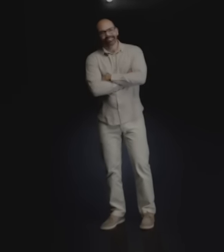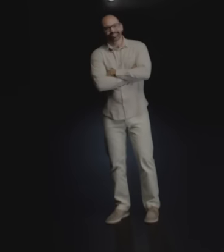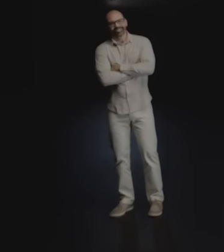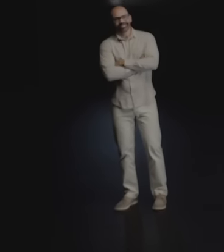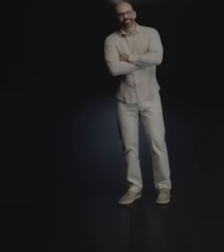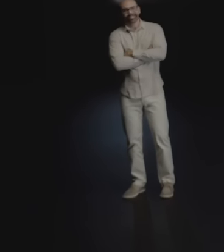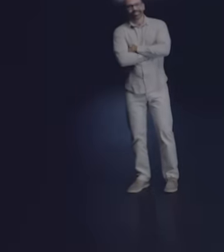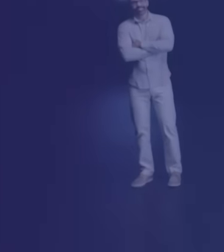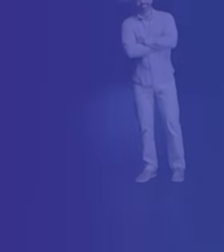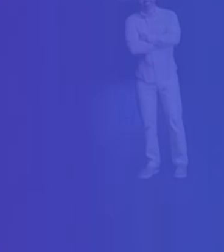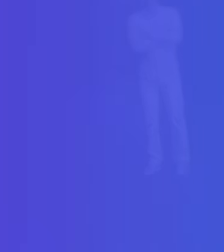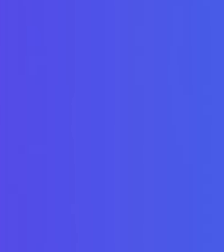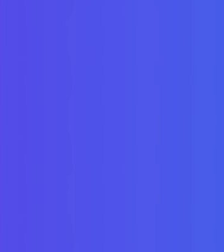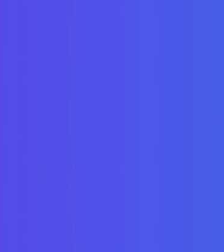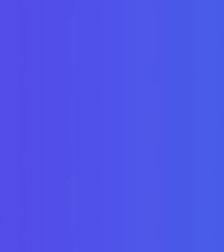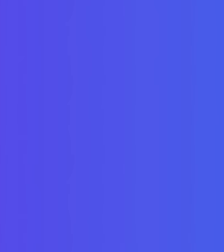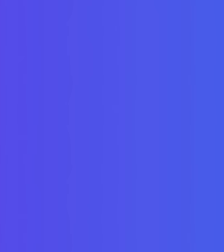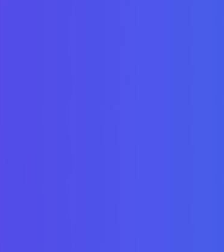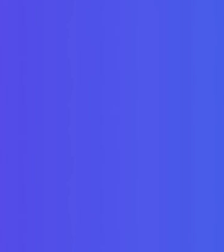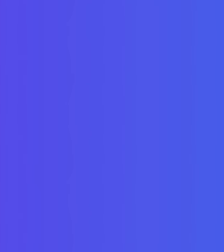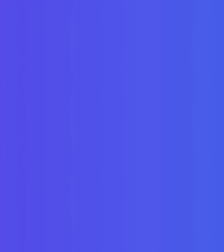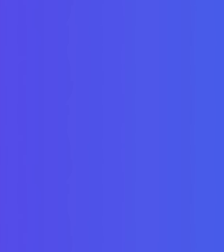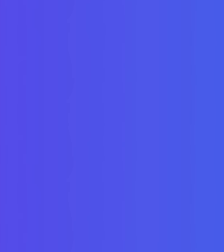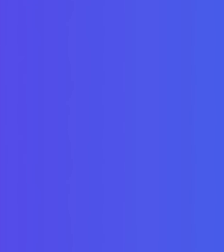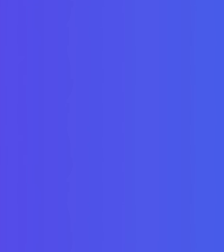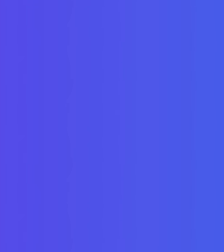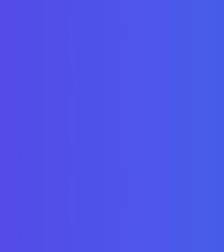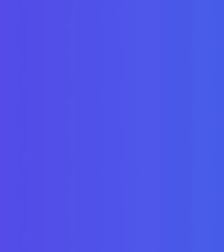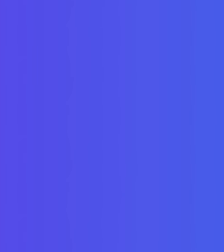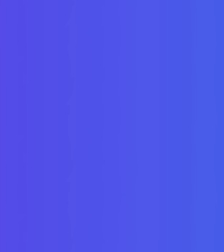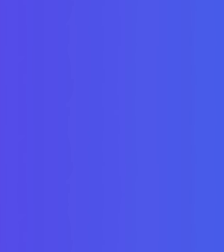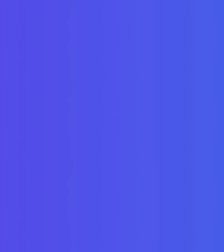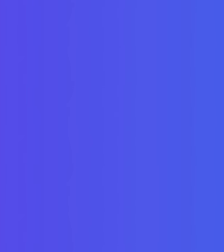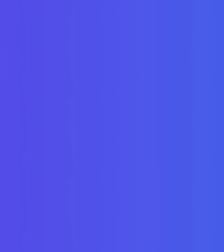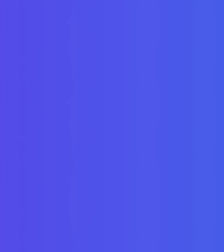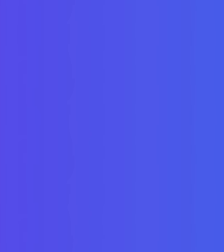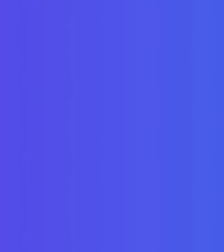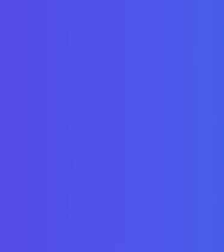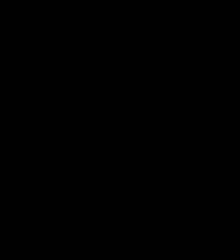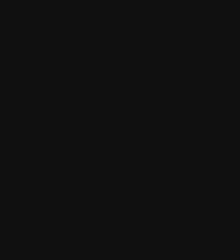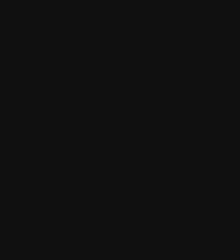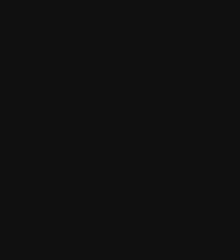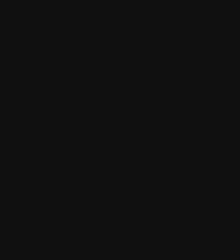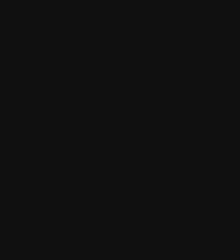nele. Globo. Fazer diferença todo dia.